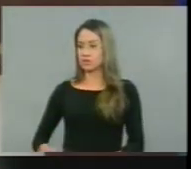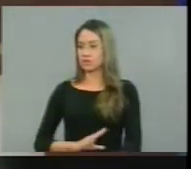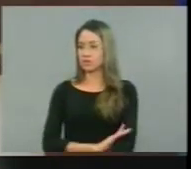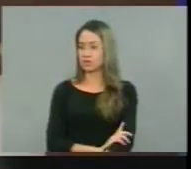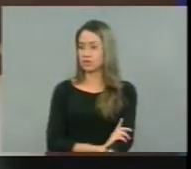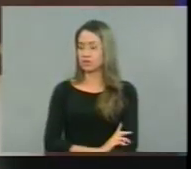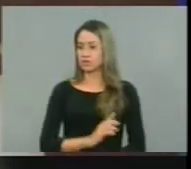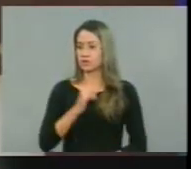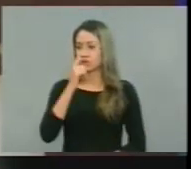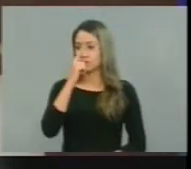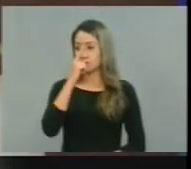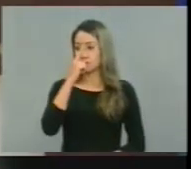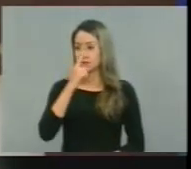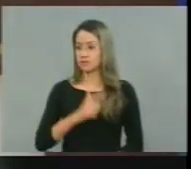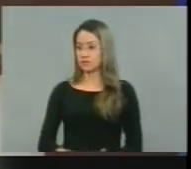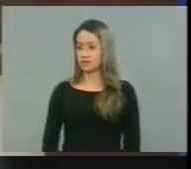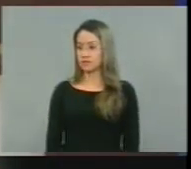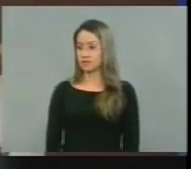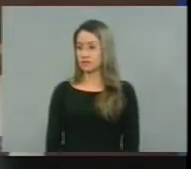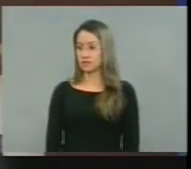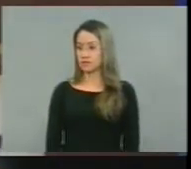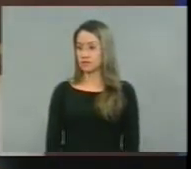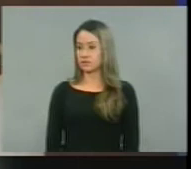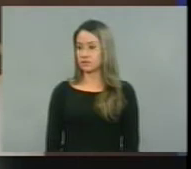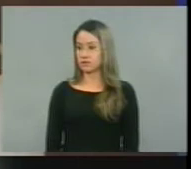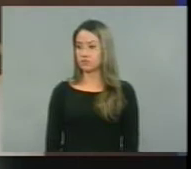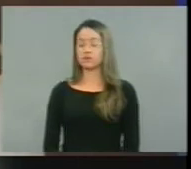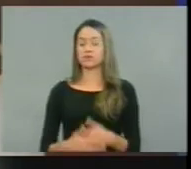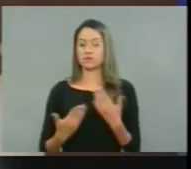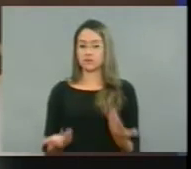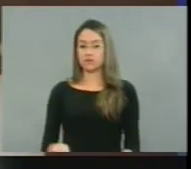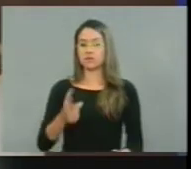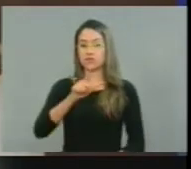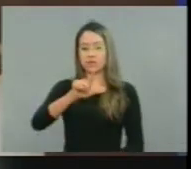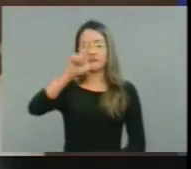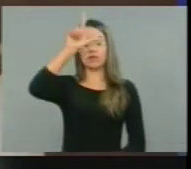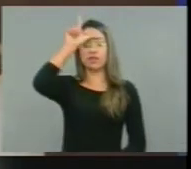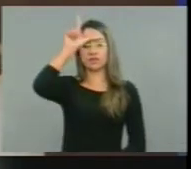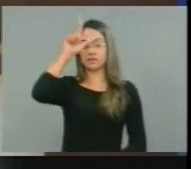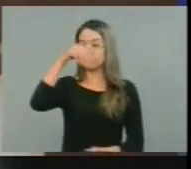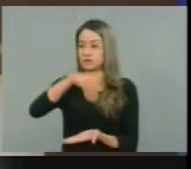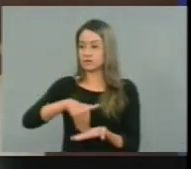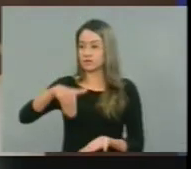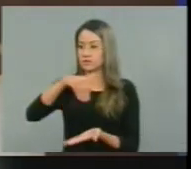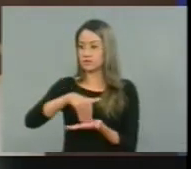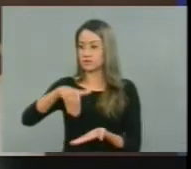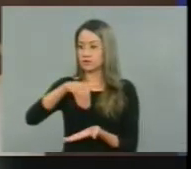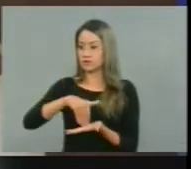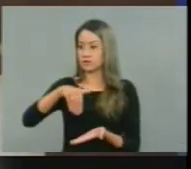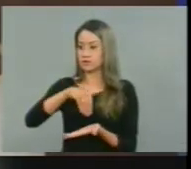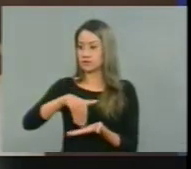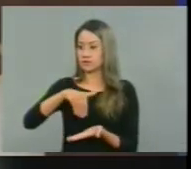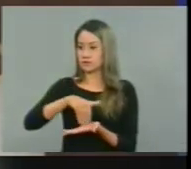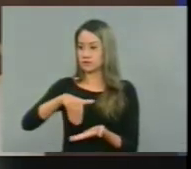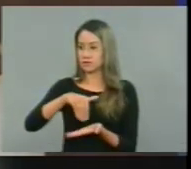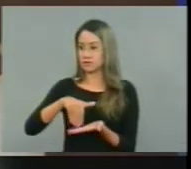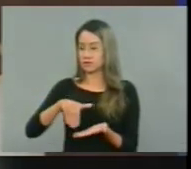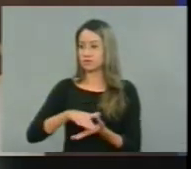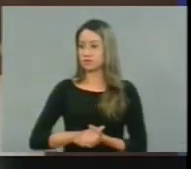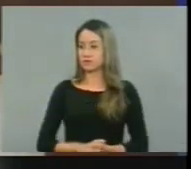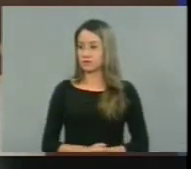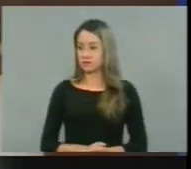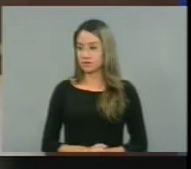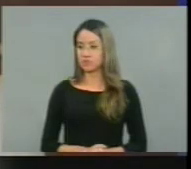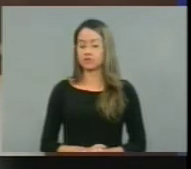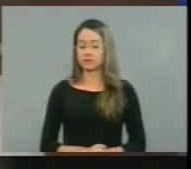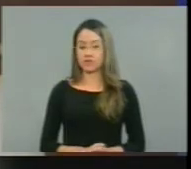ministro da Justiça, ele lidera, portanto, a secretaria que está sob sua responsabilidade, que é a